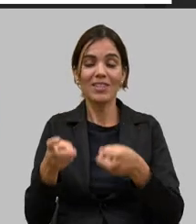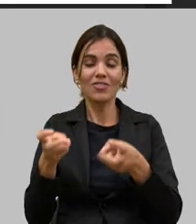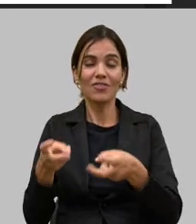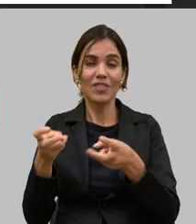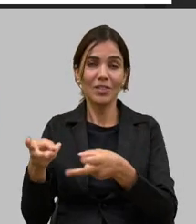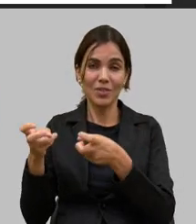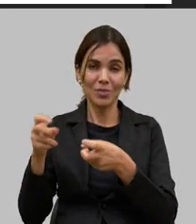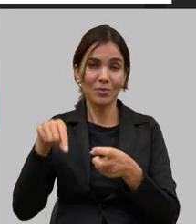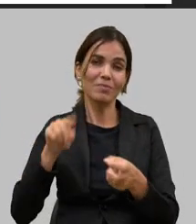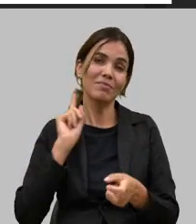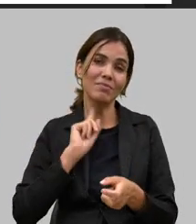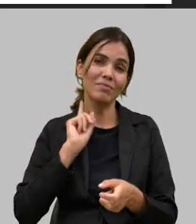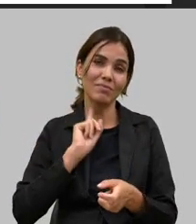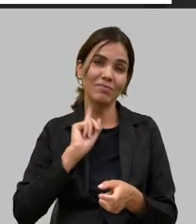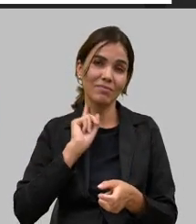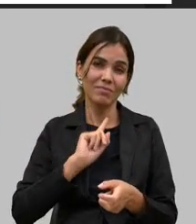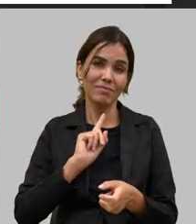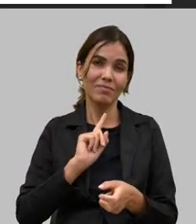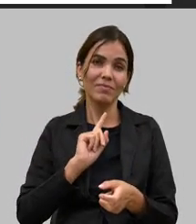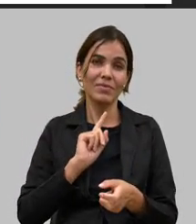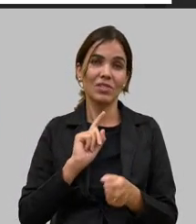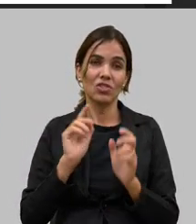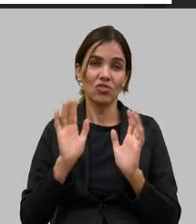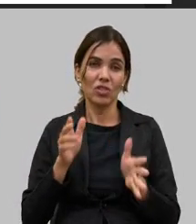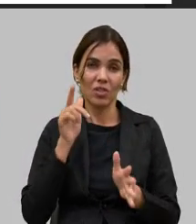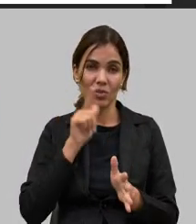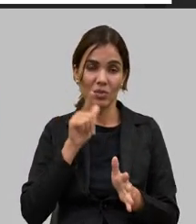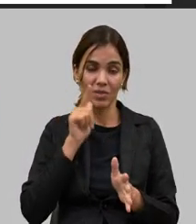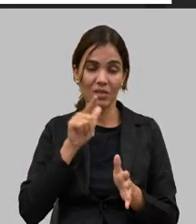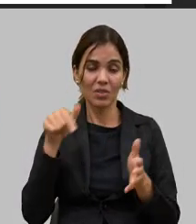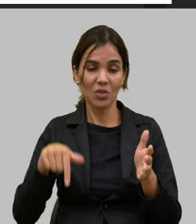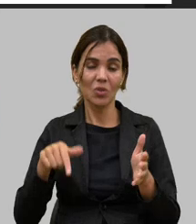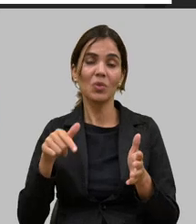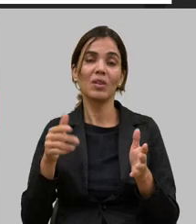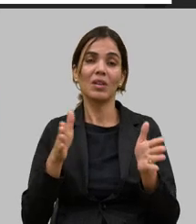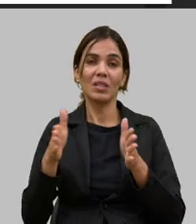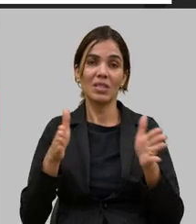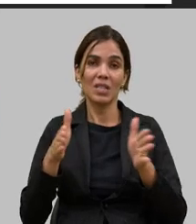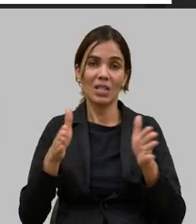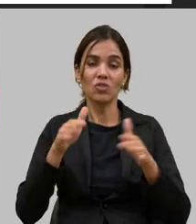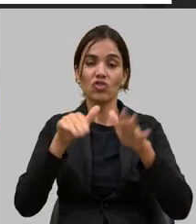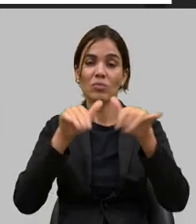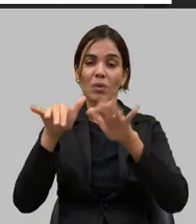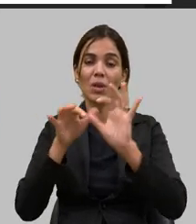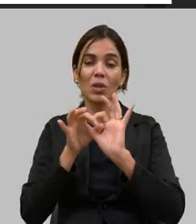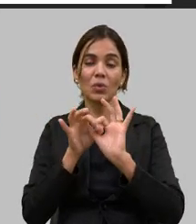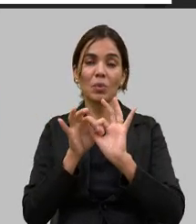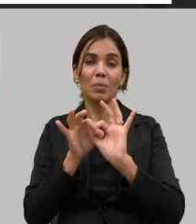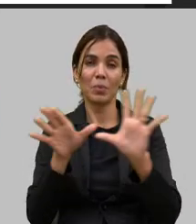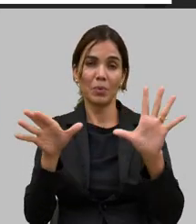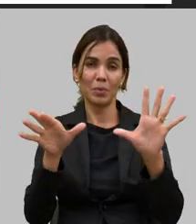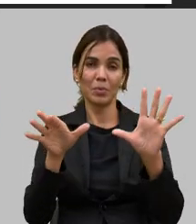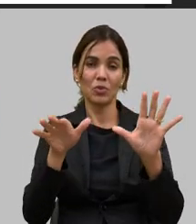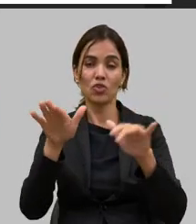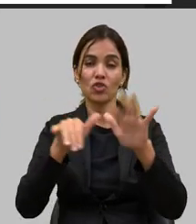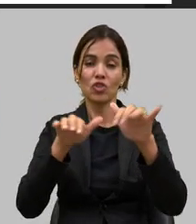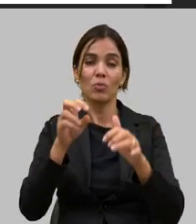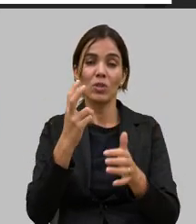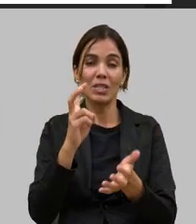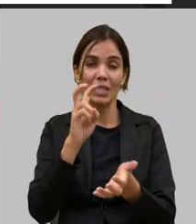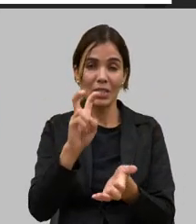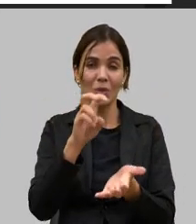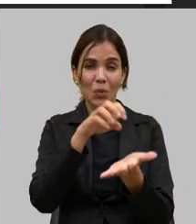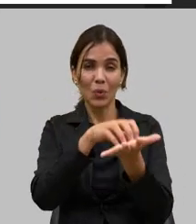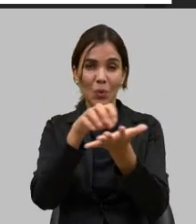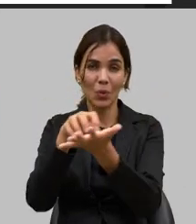ano pela primeira vez com toda a questão jurídica que permeia isso um chamamento público que selecionou cinco entidades para aplicação de 1,3